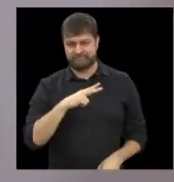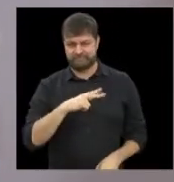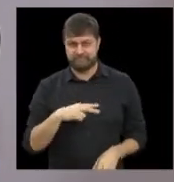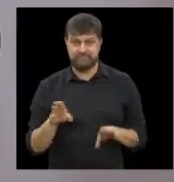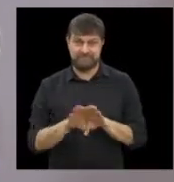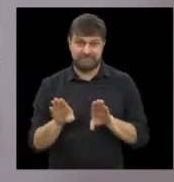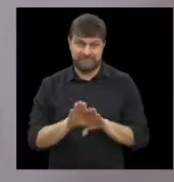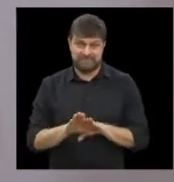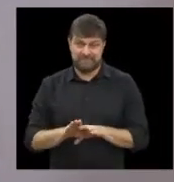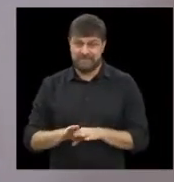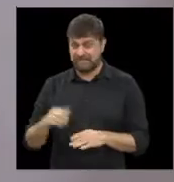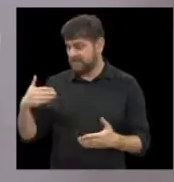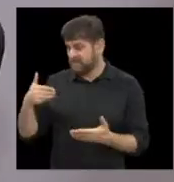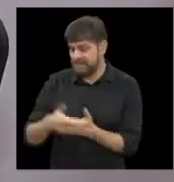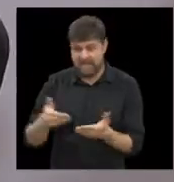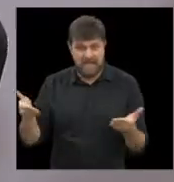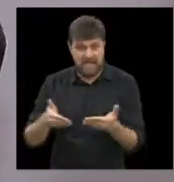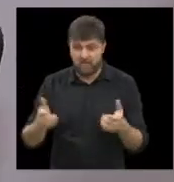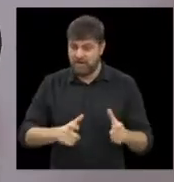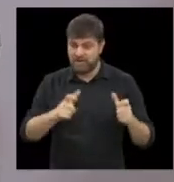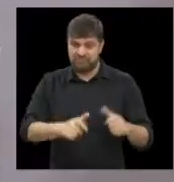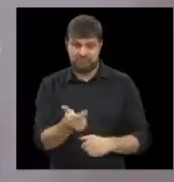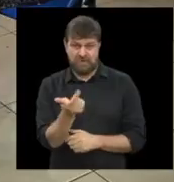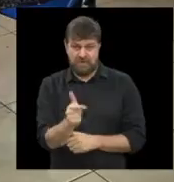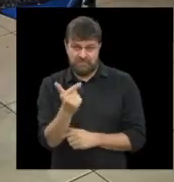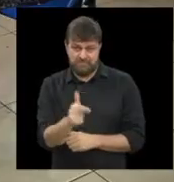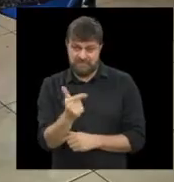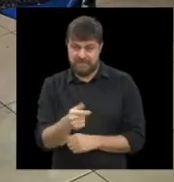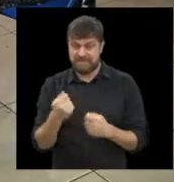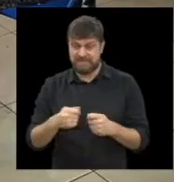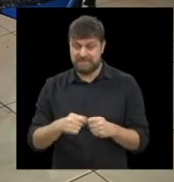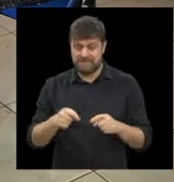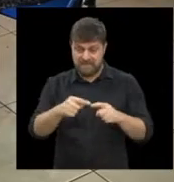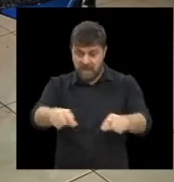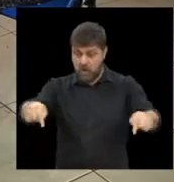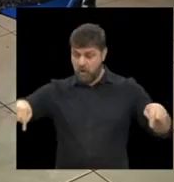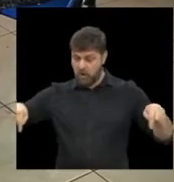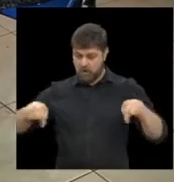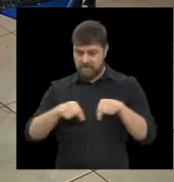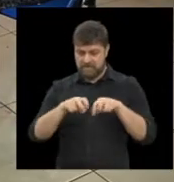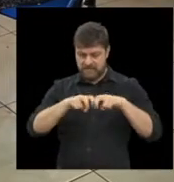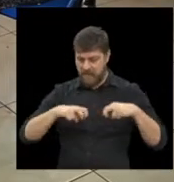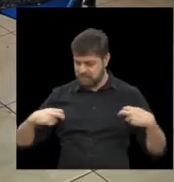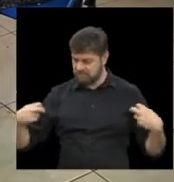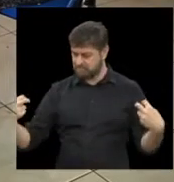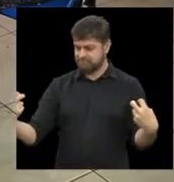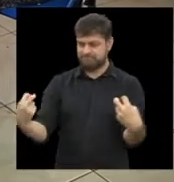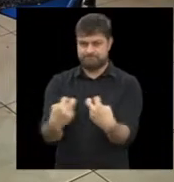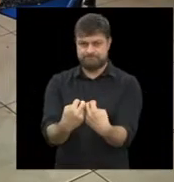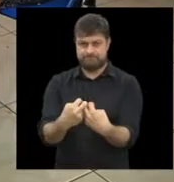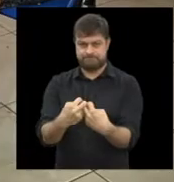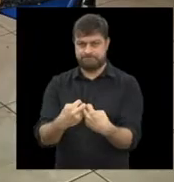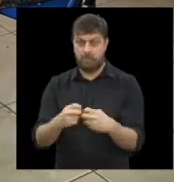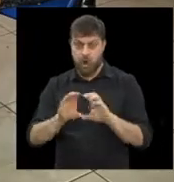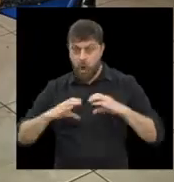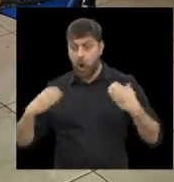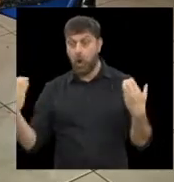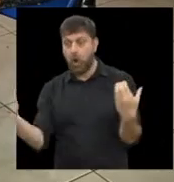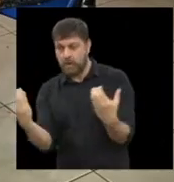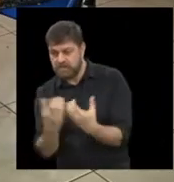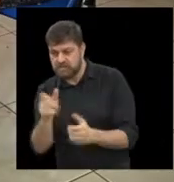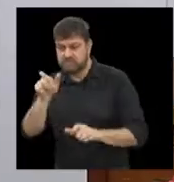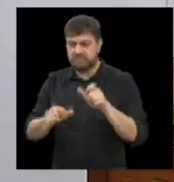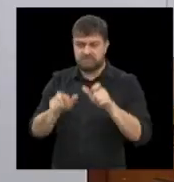momento muito importante de uma amplitude de espaço onde a gente possa desencadear atividades mais coletivas. E nesse